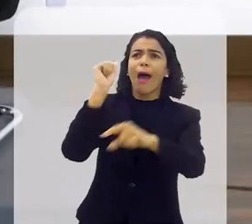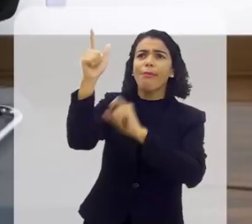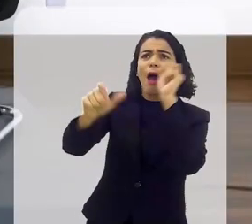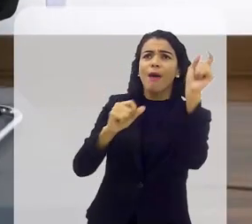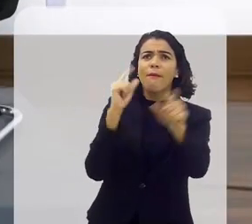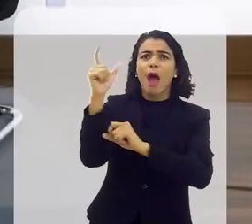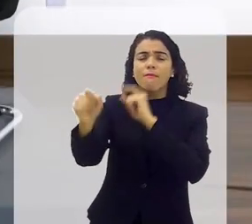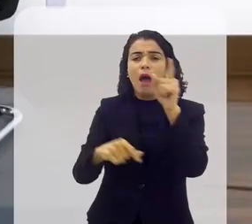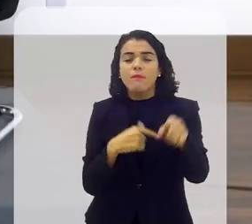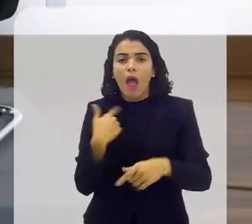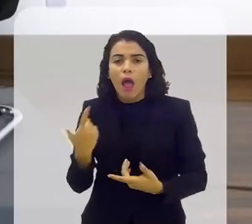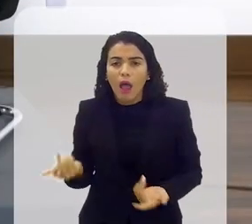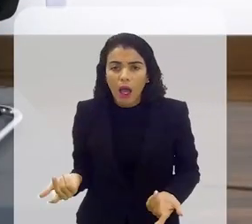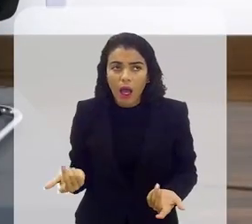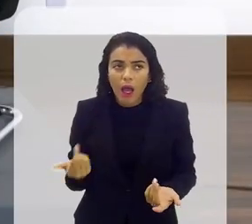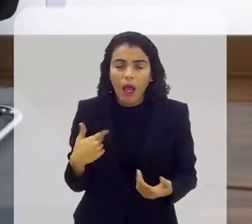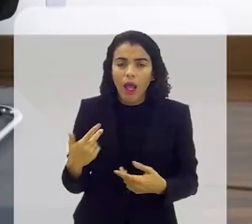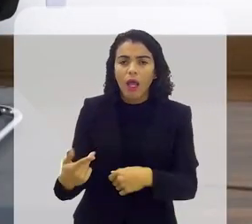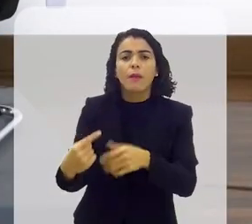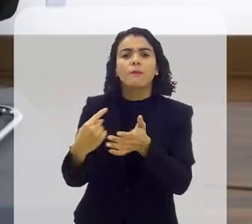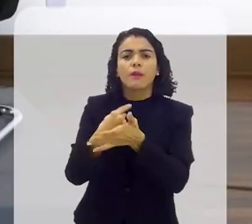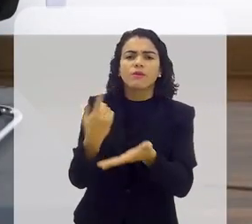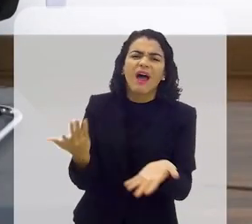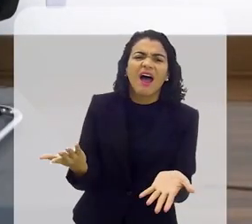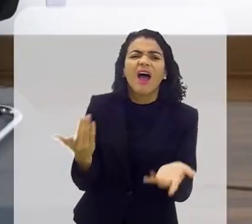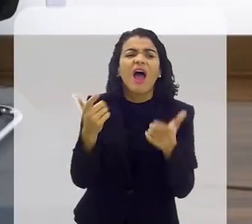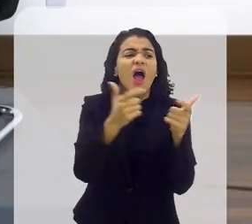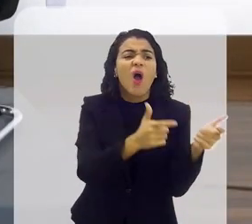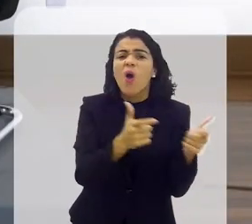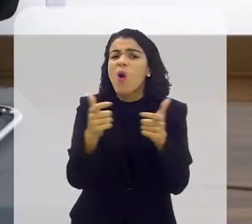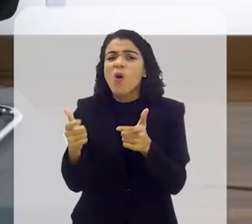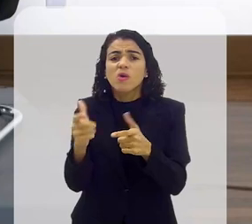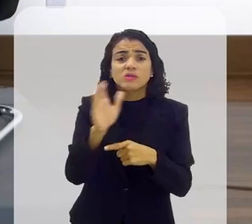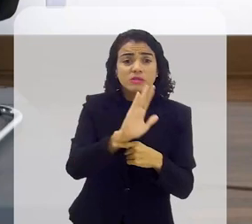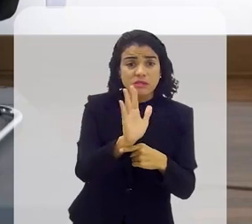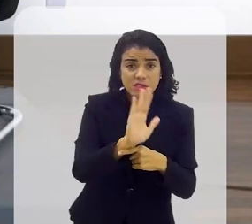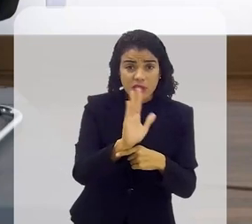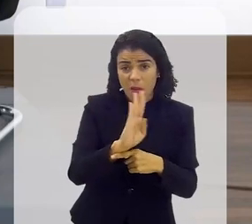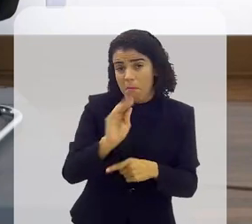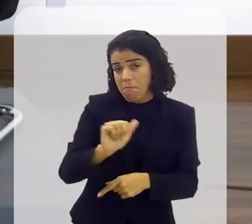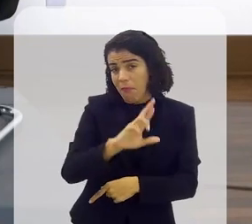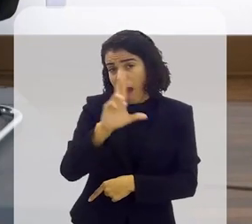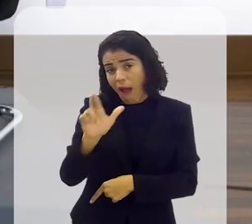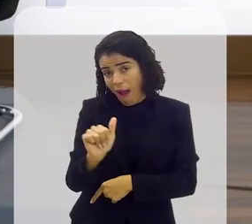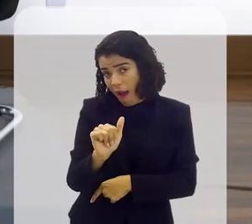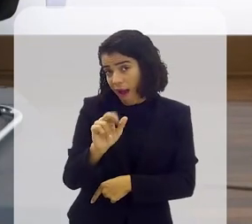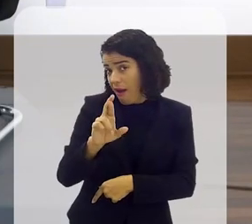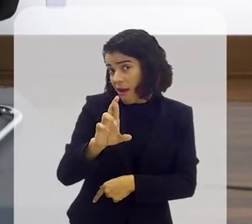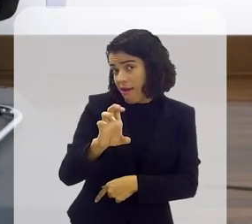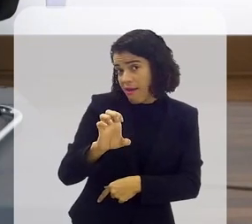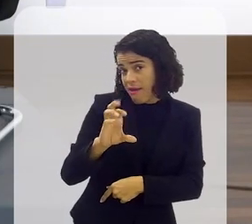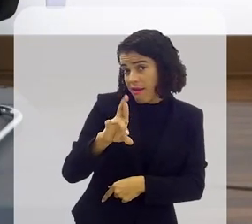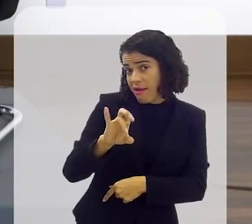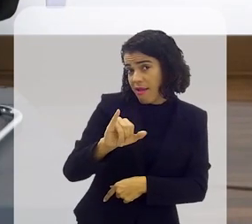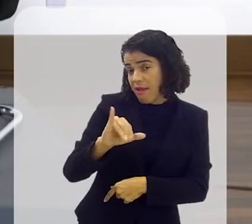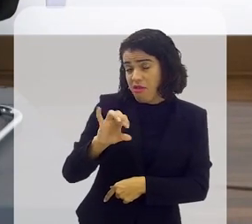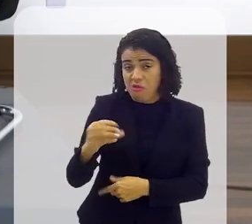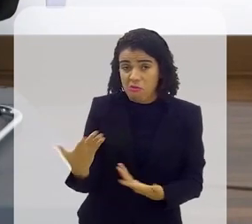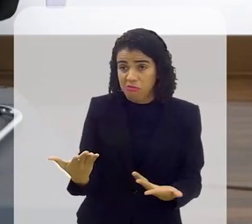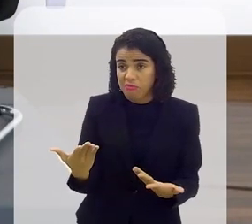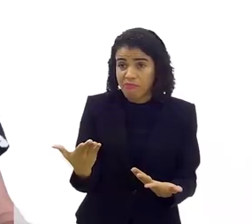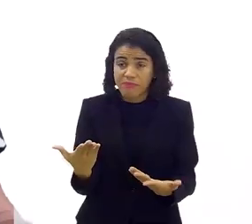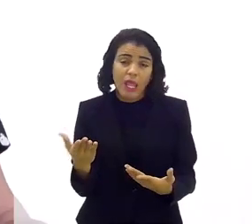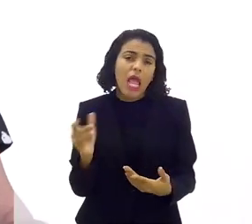xingando e você está ali aí você vai me perguntar assim mas onde é o cinema? barra, recreio então